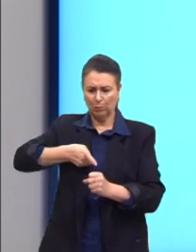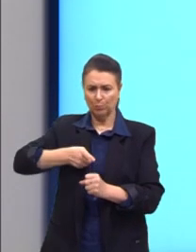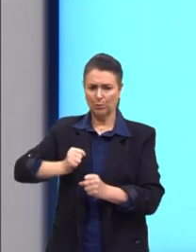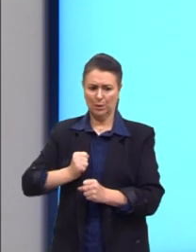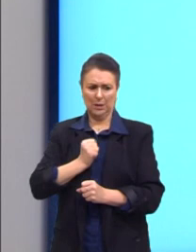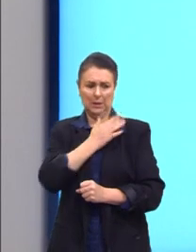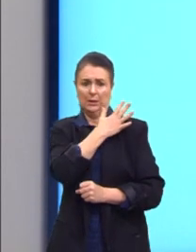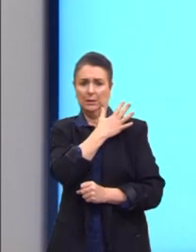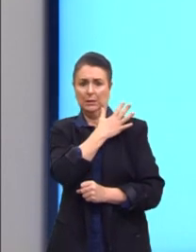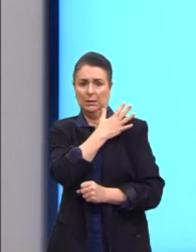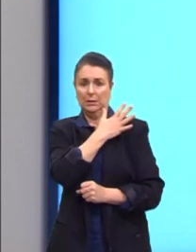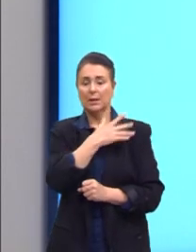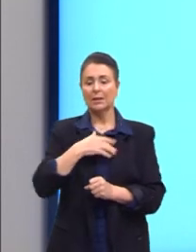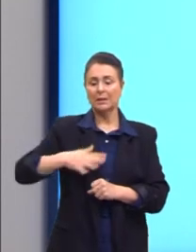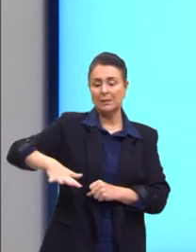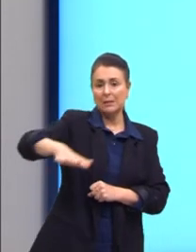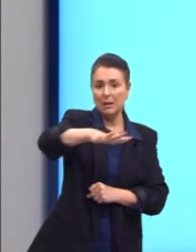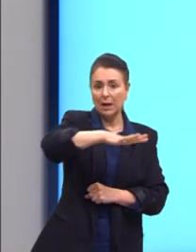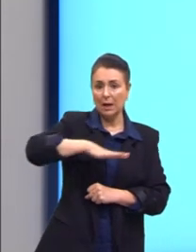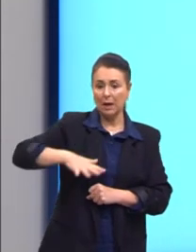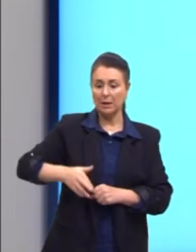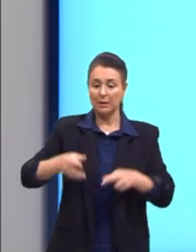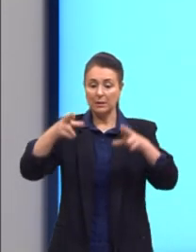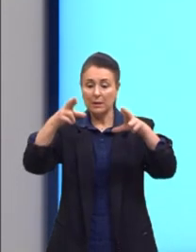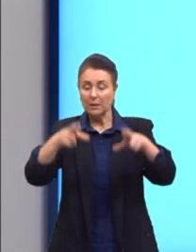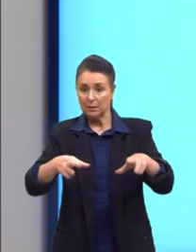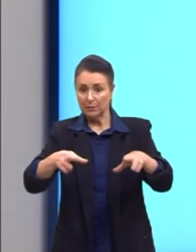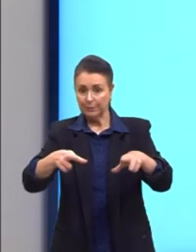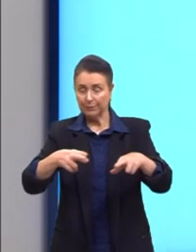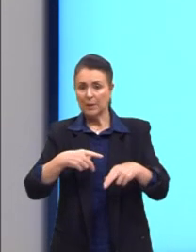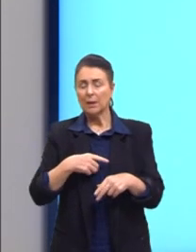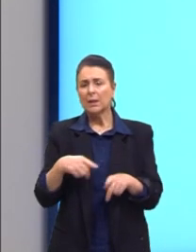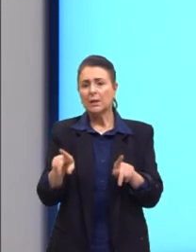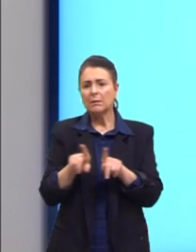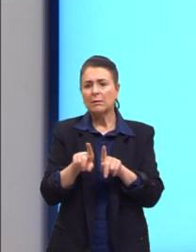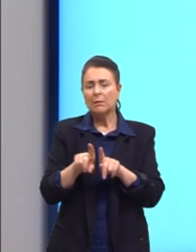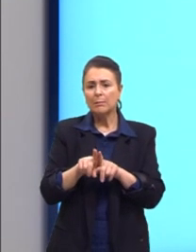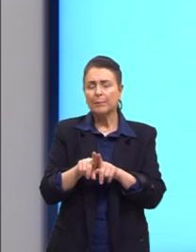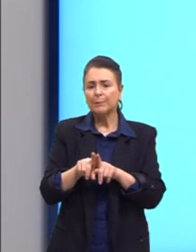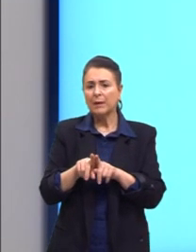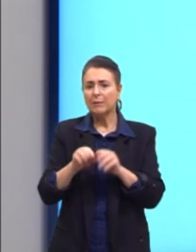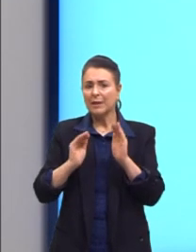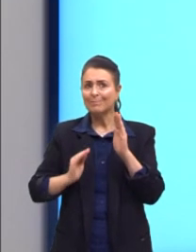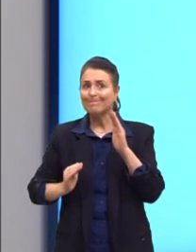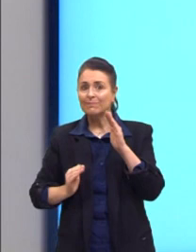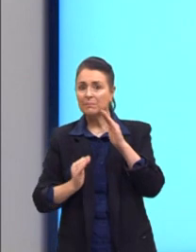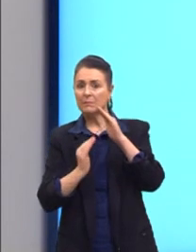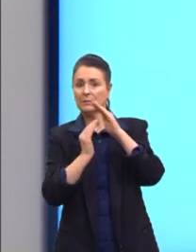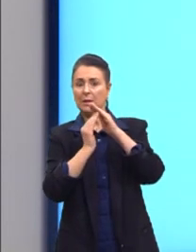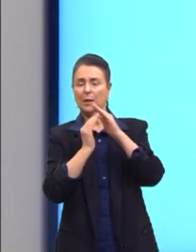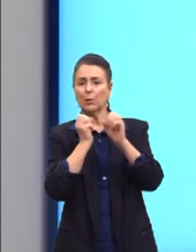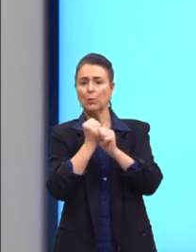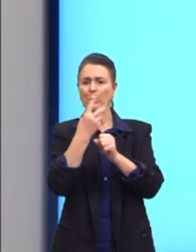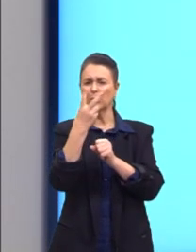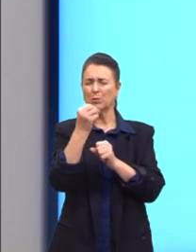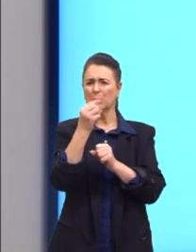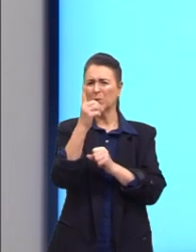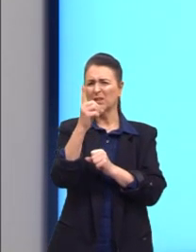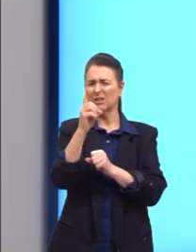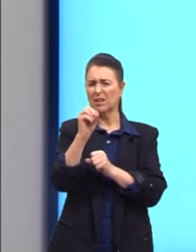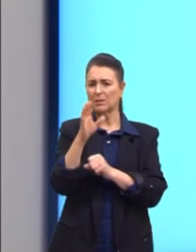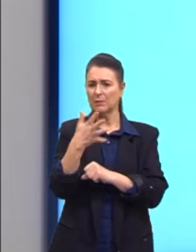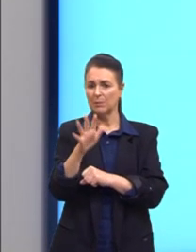Agorizada, nessa área aí, nessa região. O vai culminar, em 2010, mais ou menos,